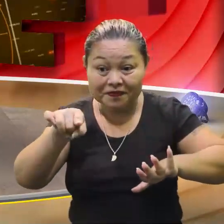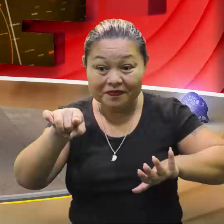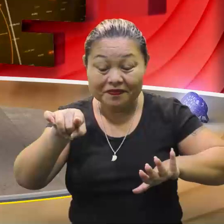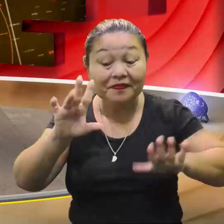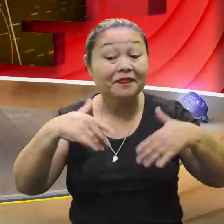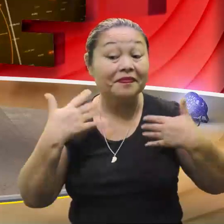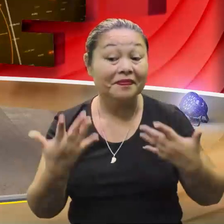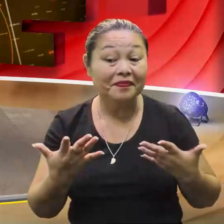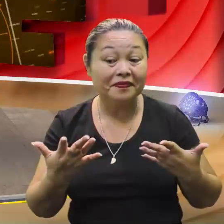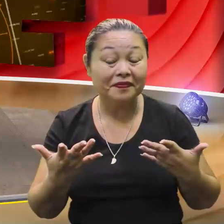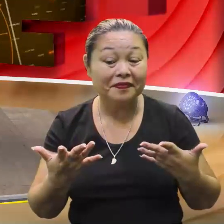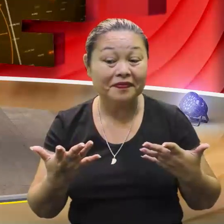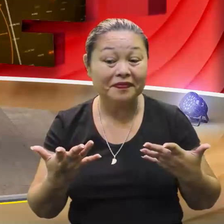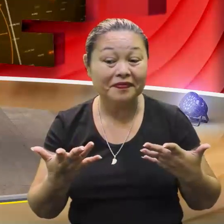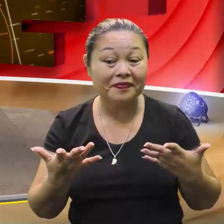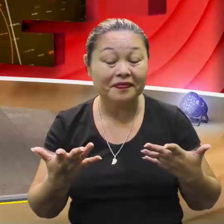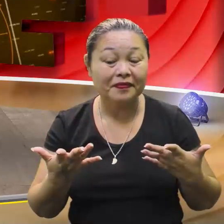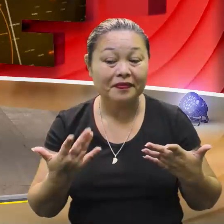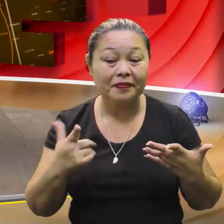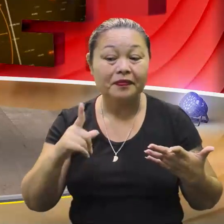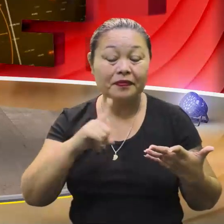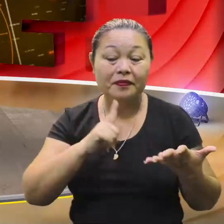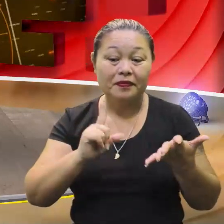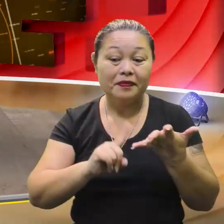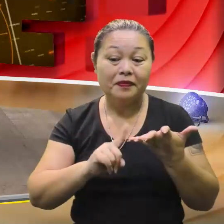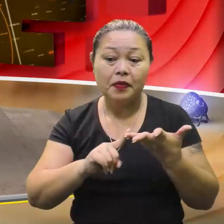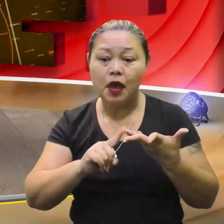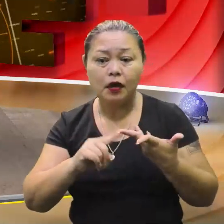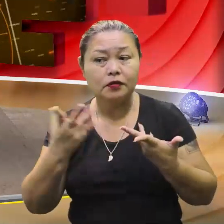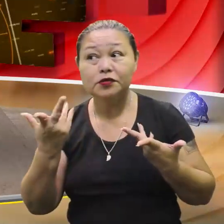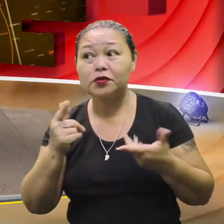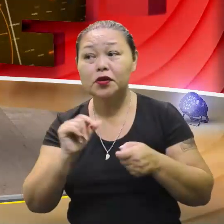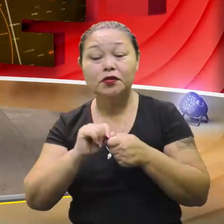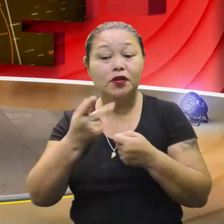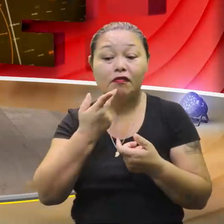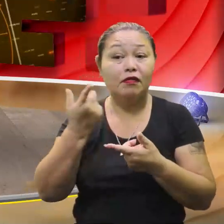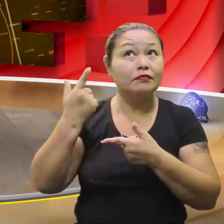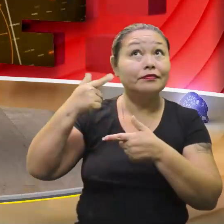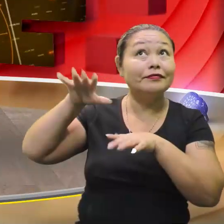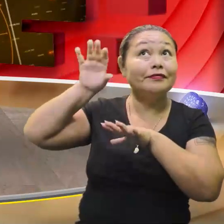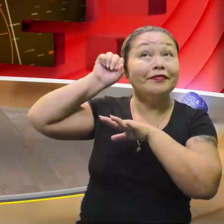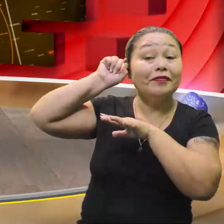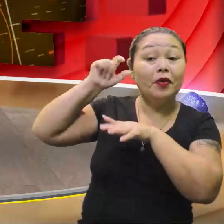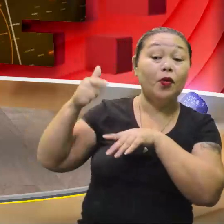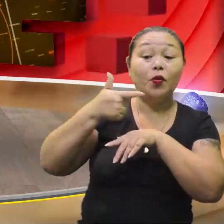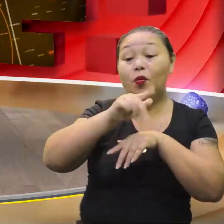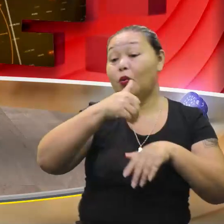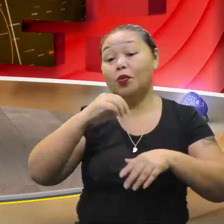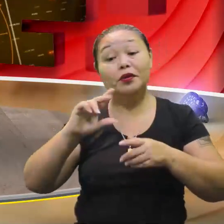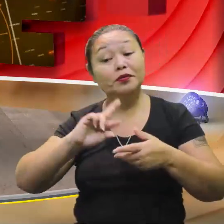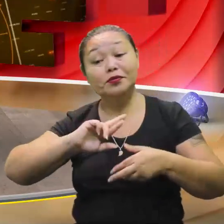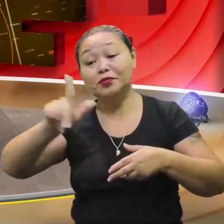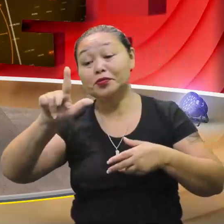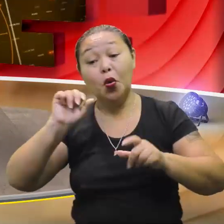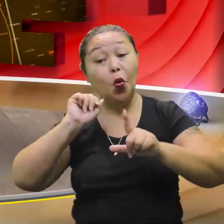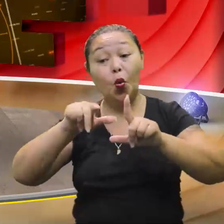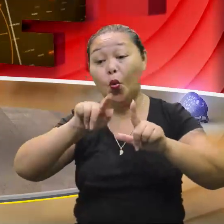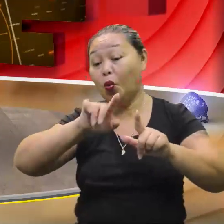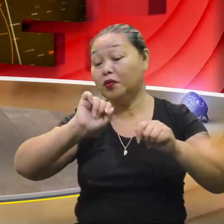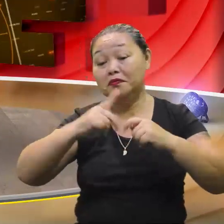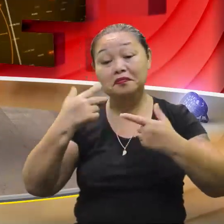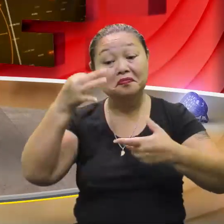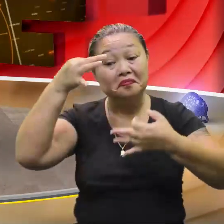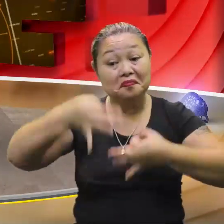E aí? Já tiveram vários chutes aqui, só chute para o outro lado do campo. Para o gol não foi nenhum